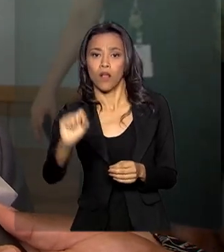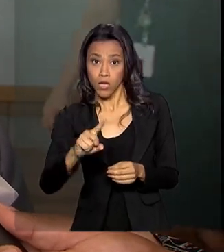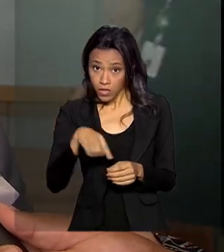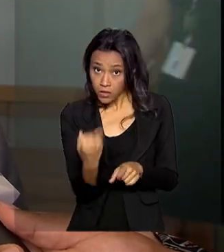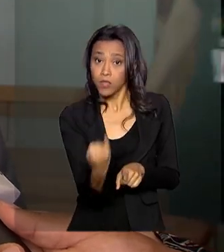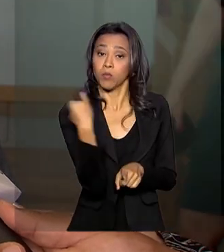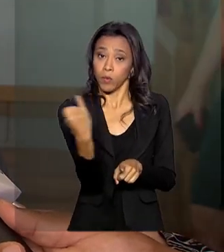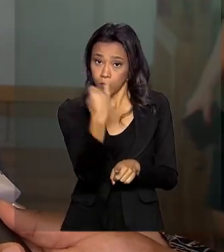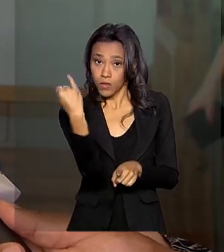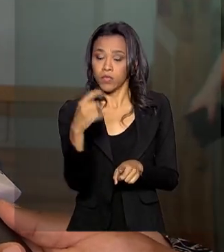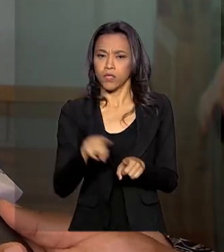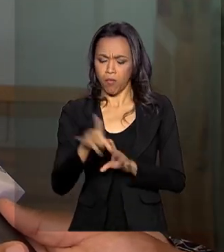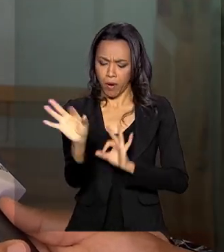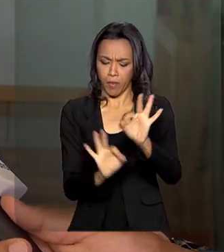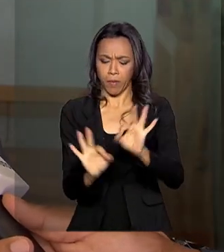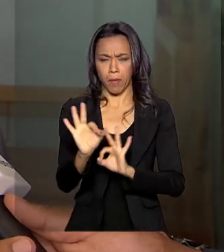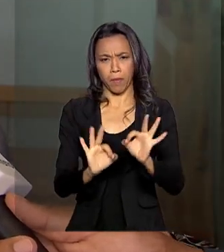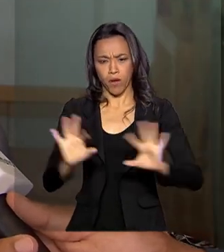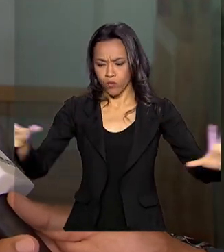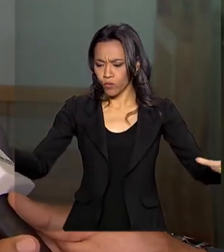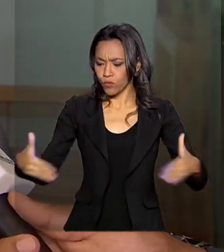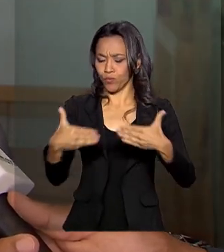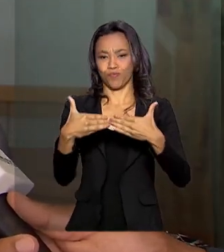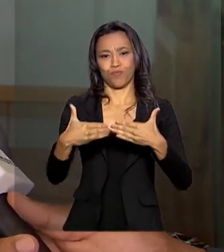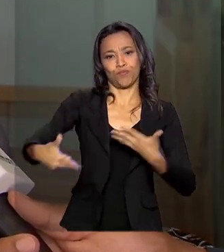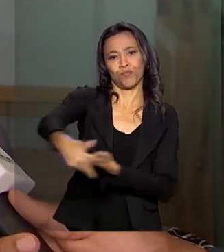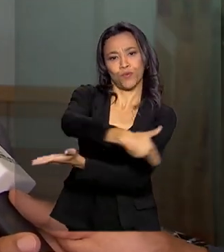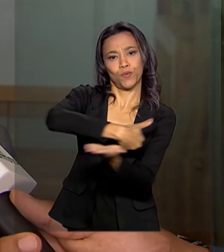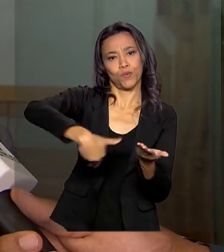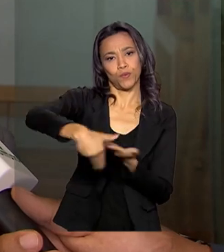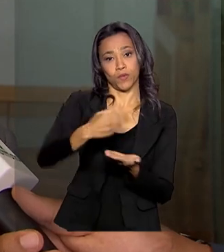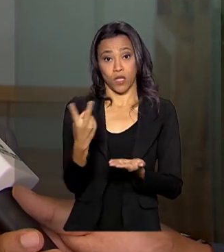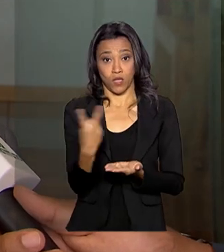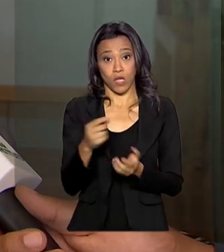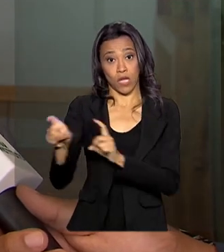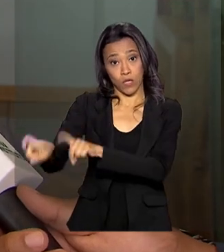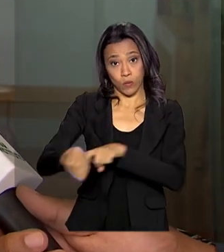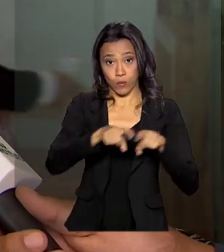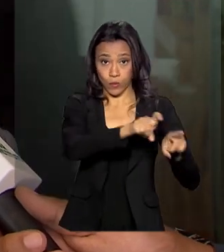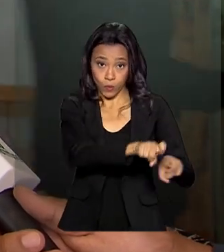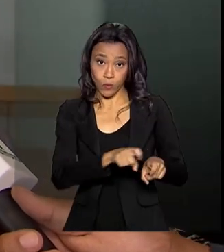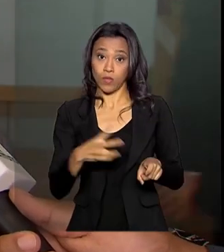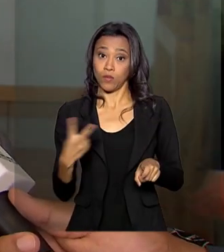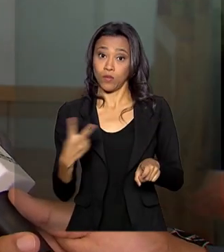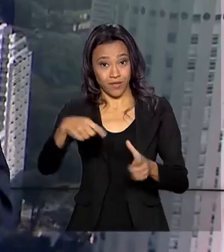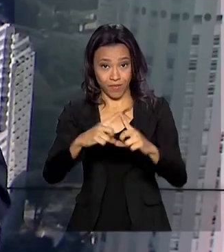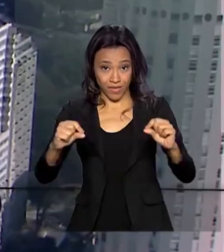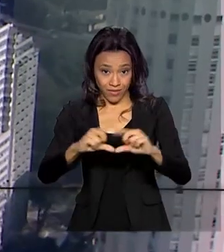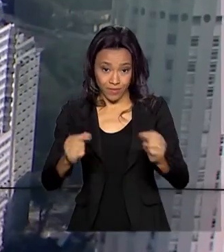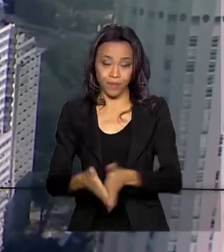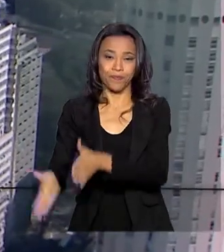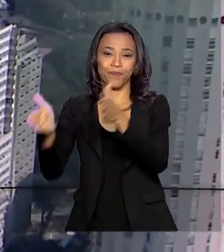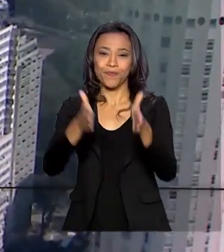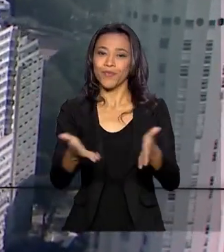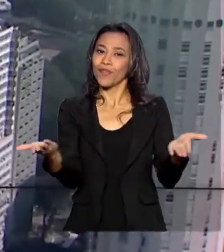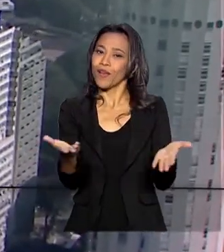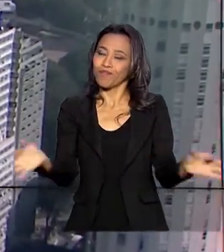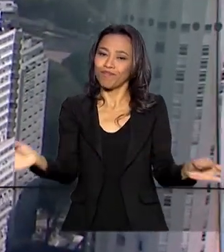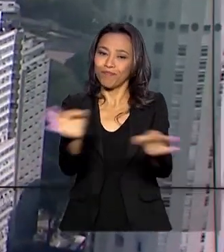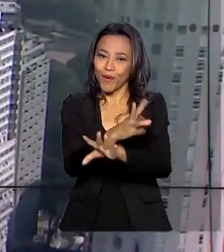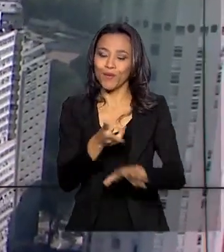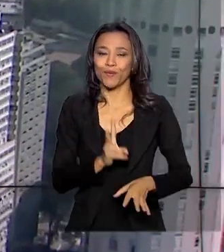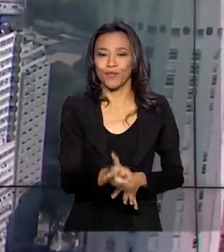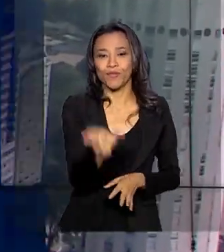Enfim, um plano de ação conjunto entre as agriculturas brasileiras e as chinesas. O governo agora fica por aqui.